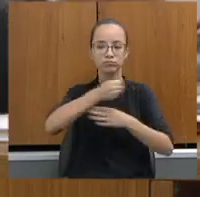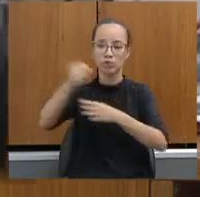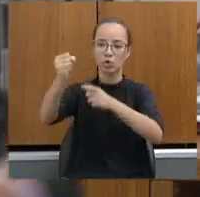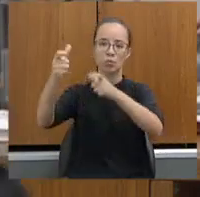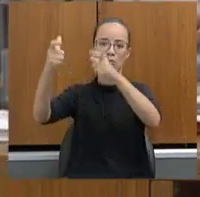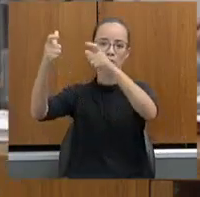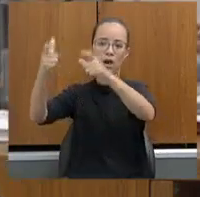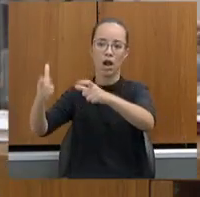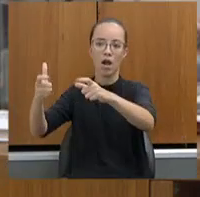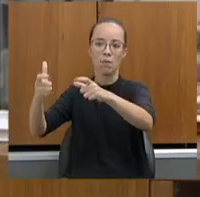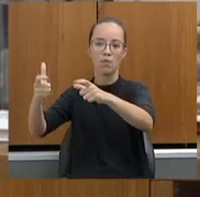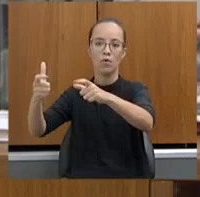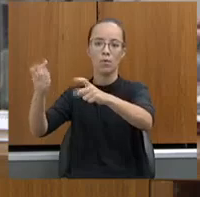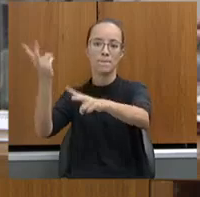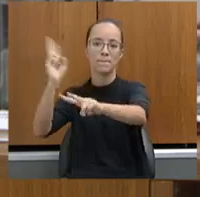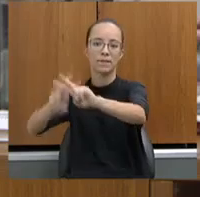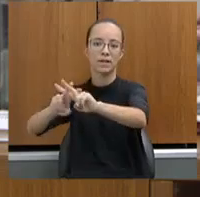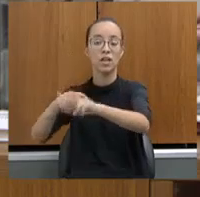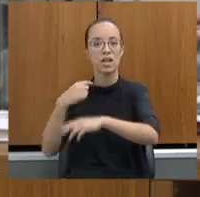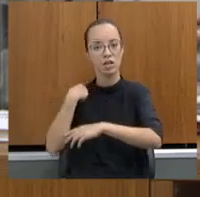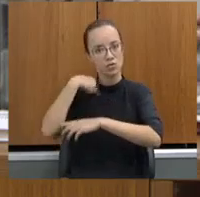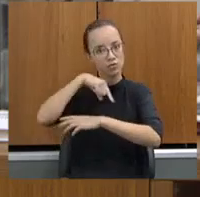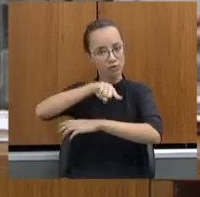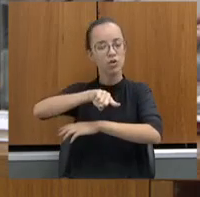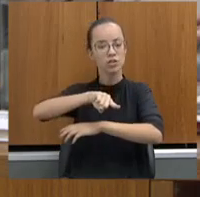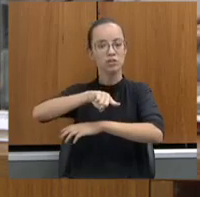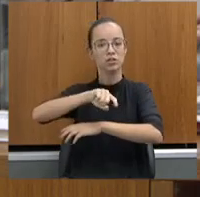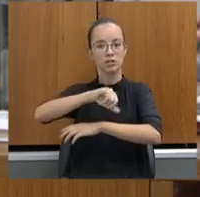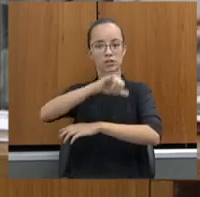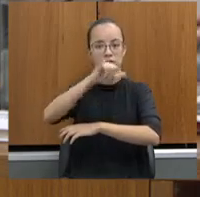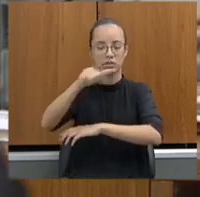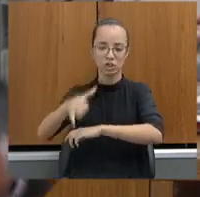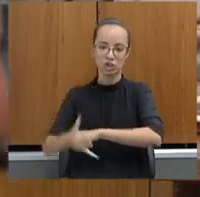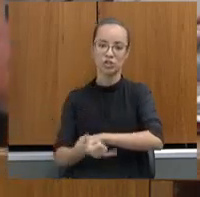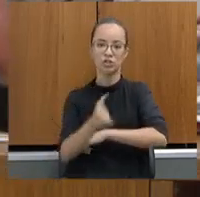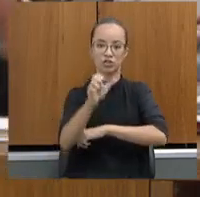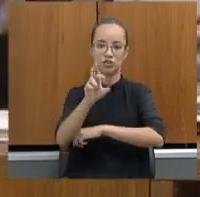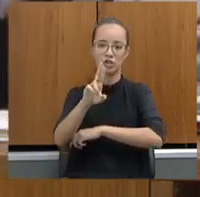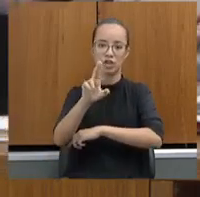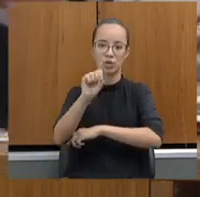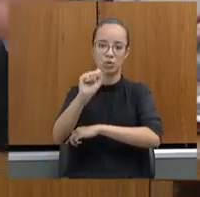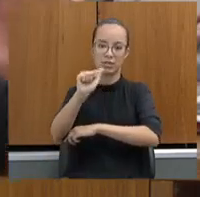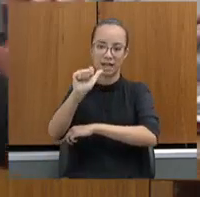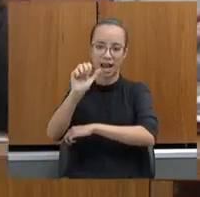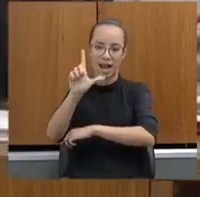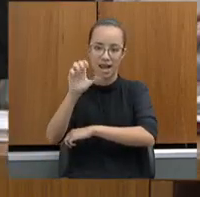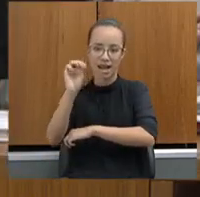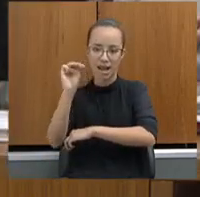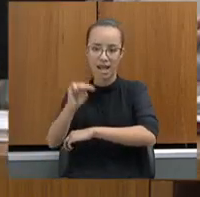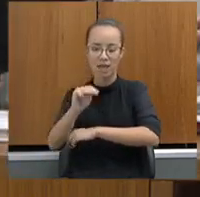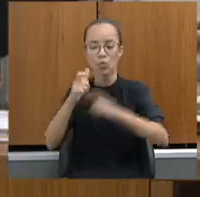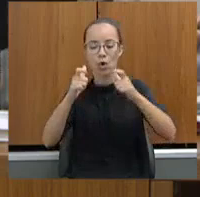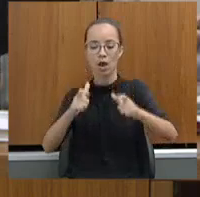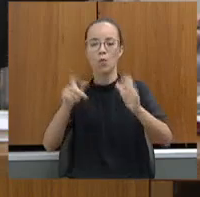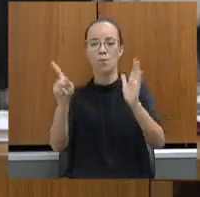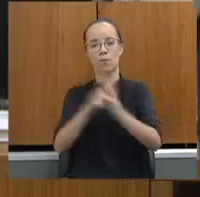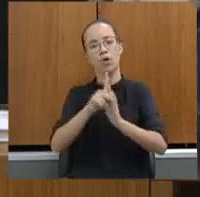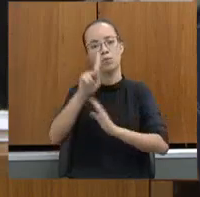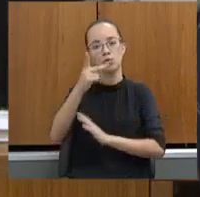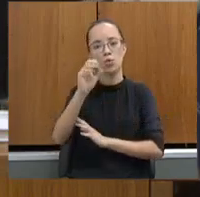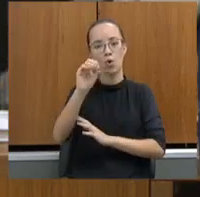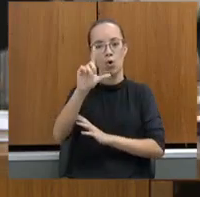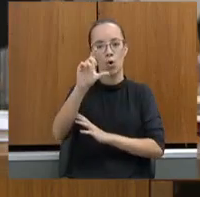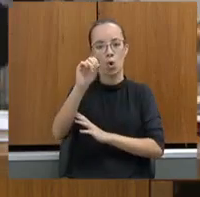outra, a criança. Eu fui em Jerusalém, no Museu do Holocausto. Você entra em um lugar totalmente escuro, começam a aparecer umas estrelinhas.